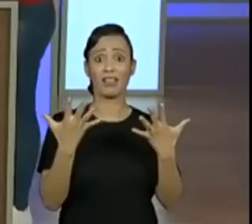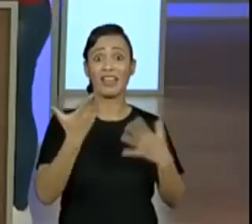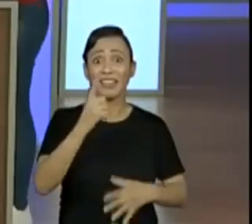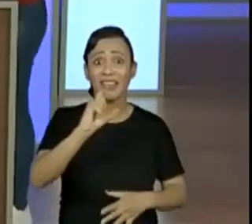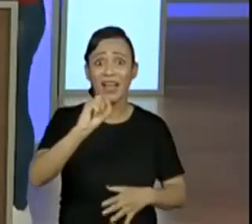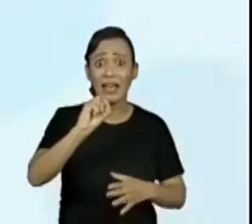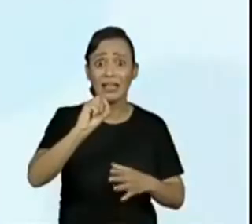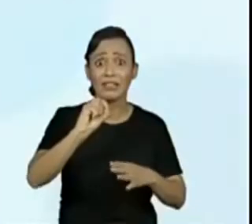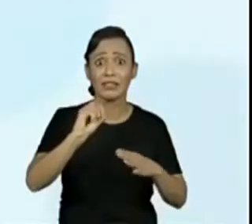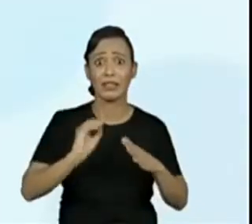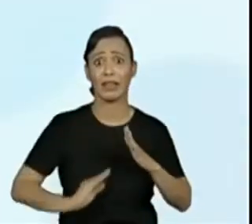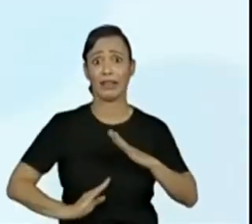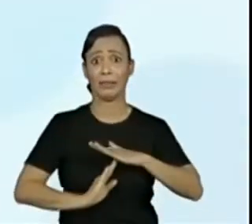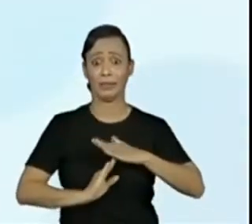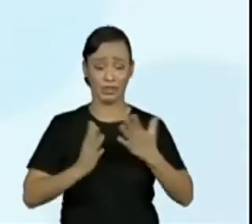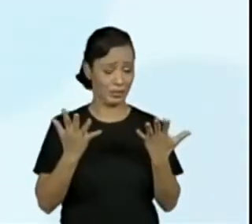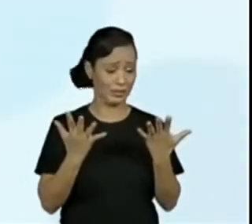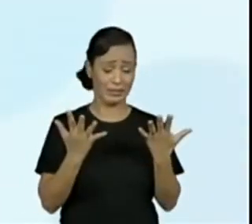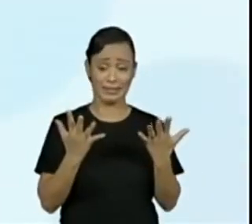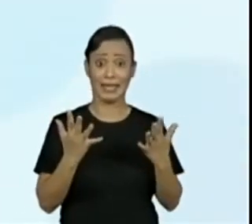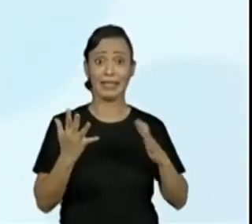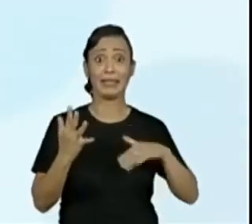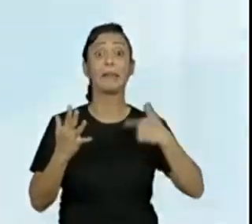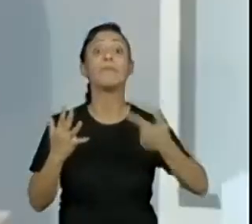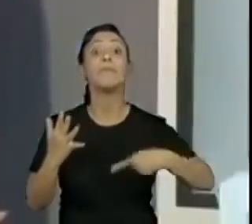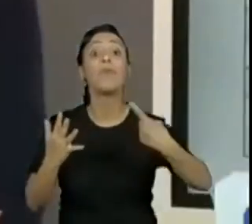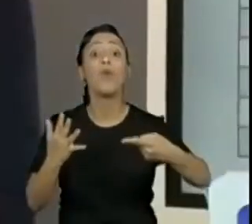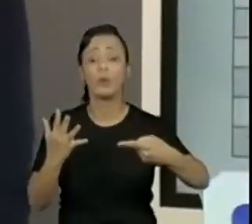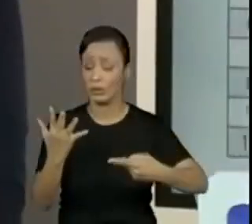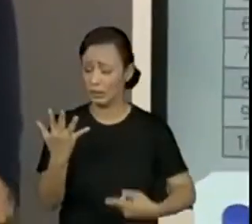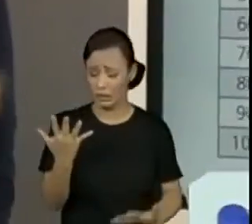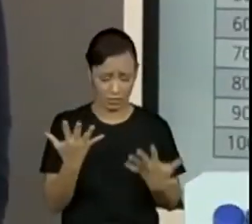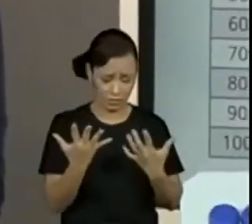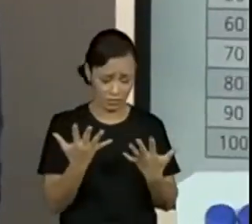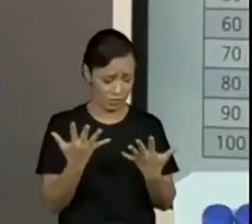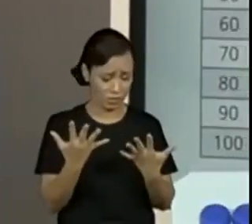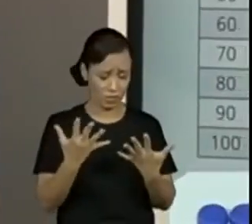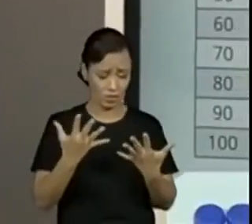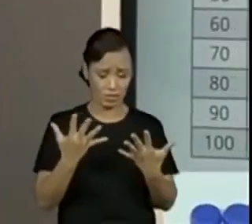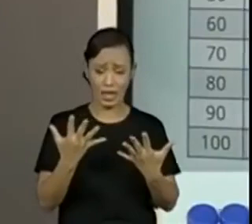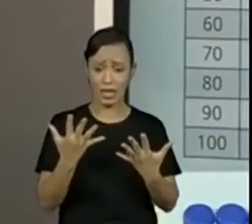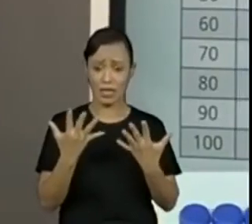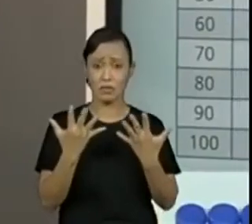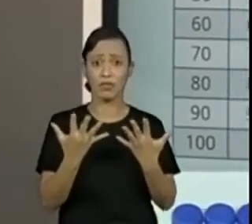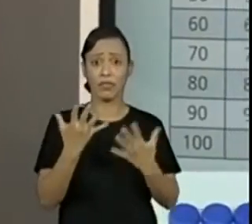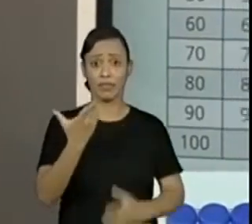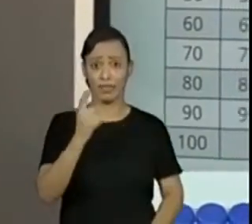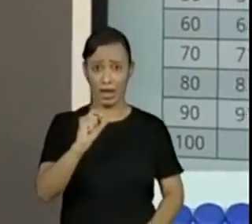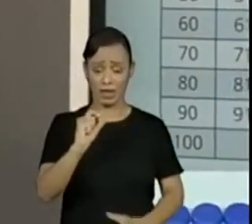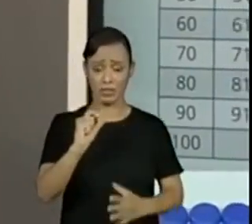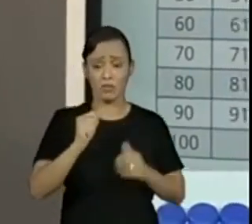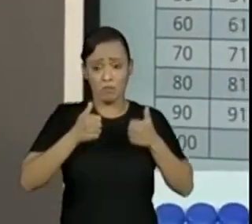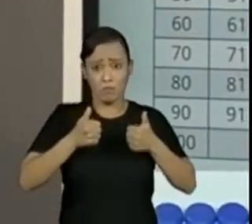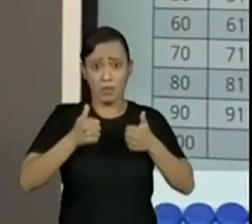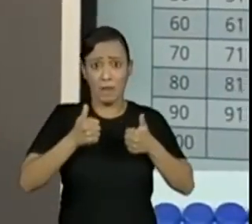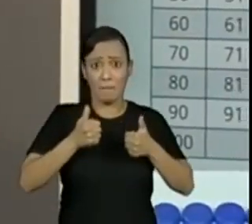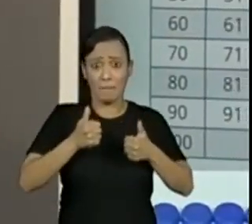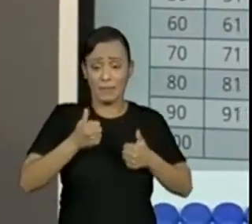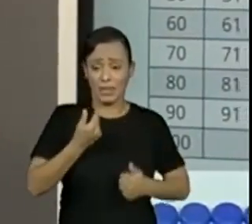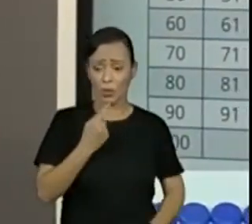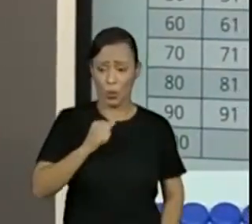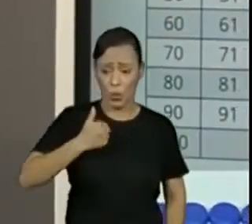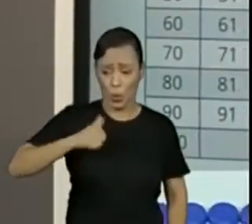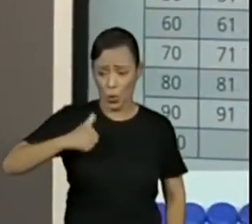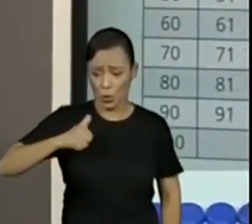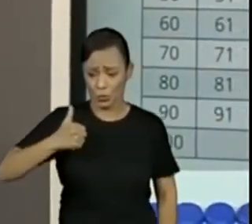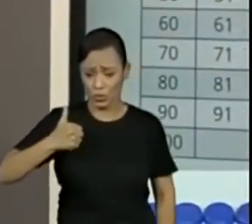dessa questão. E agora, né? Se eu coloco, vai, o onze na cabeça e eu tenho que contar doze